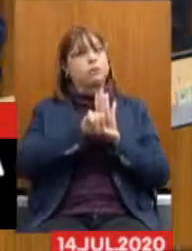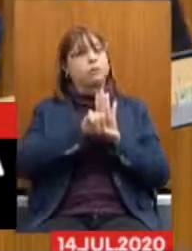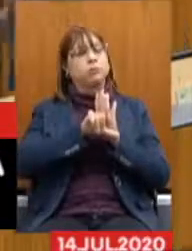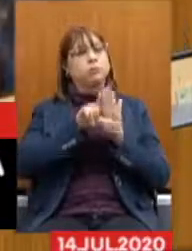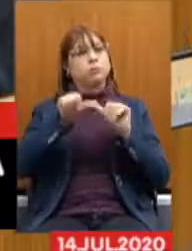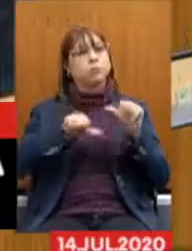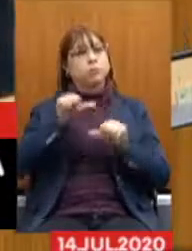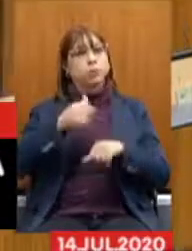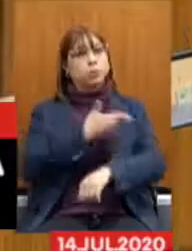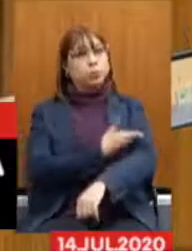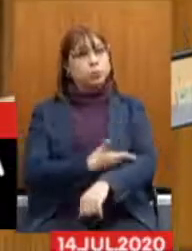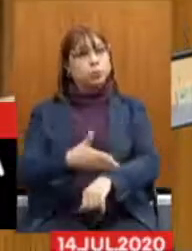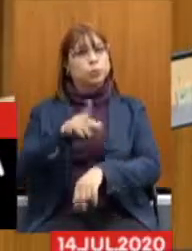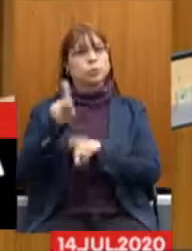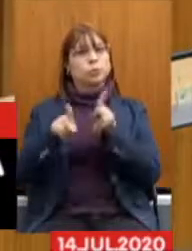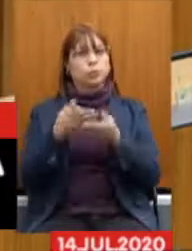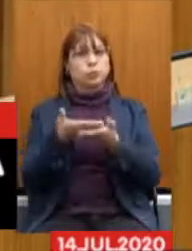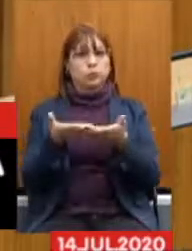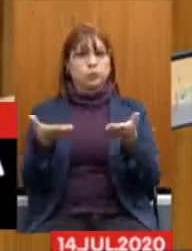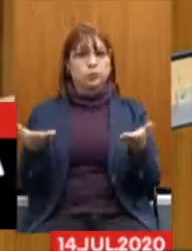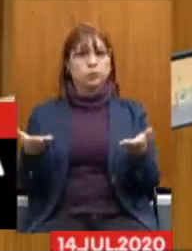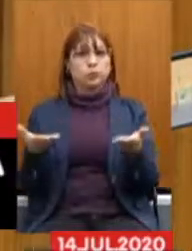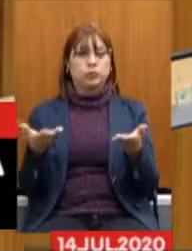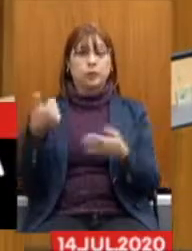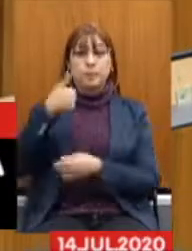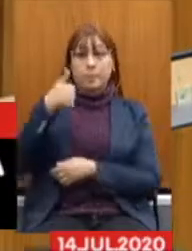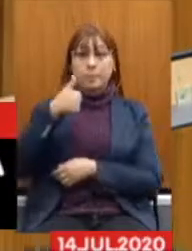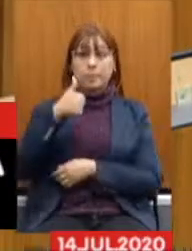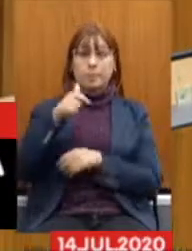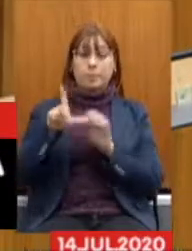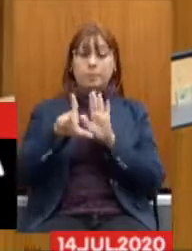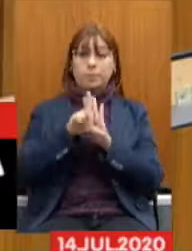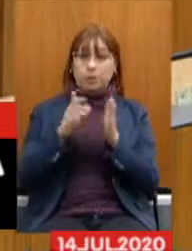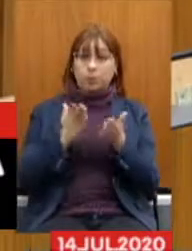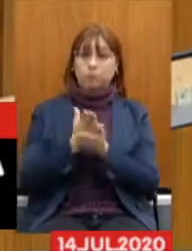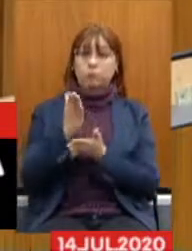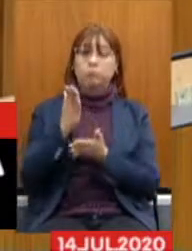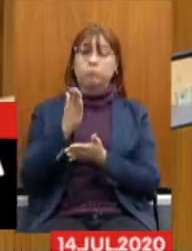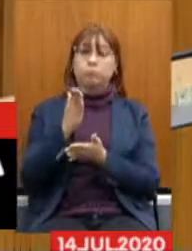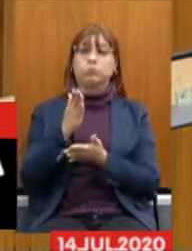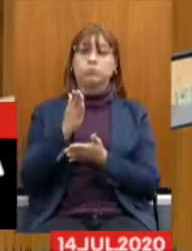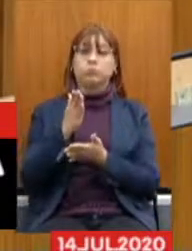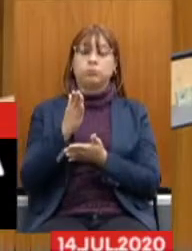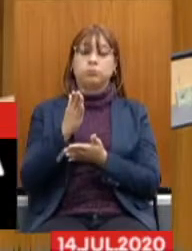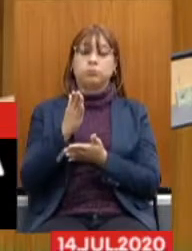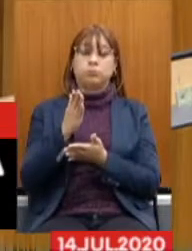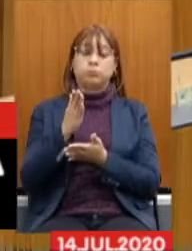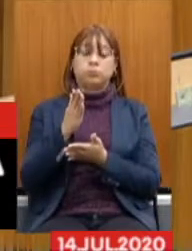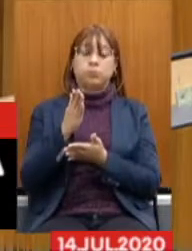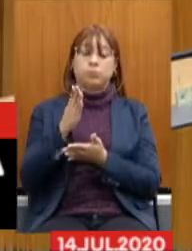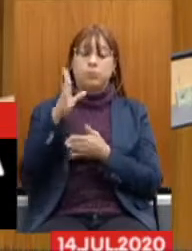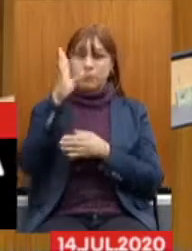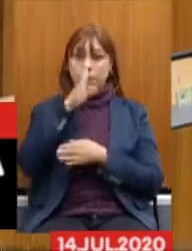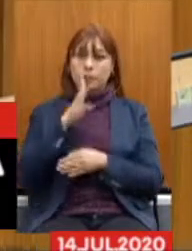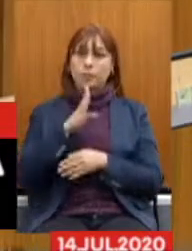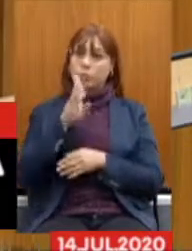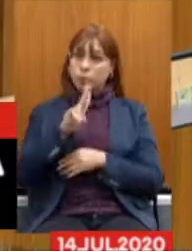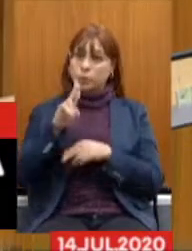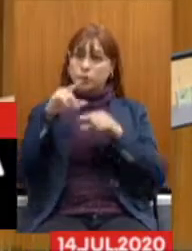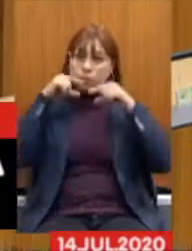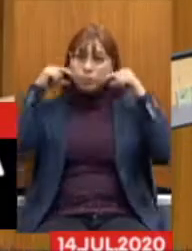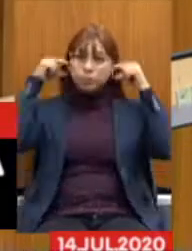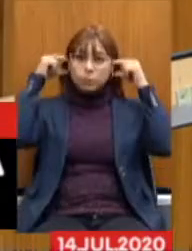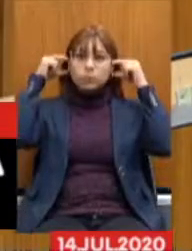lei aprovada no Brasil para o uso de máscara foi da Assembleia de Minas, de autoria do deputado estadual